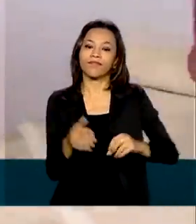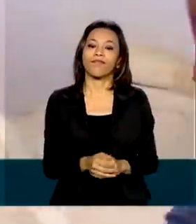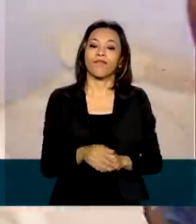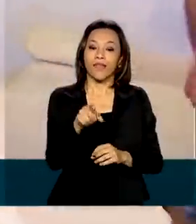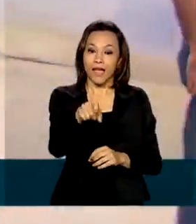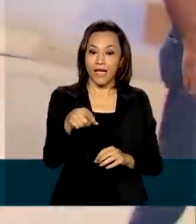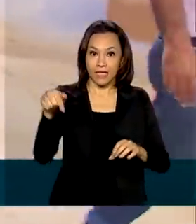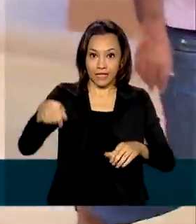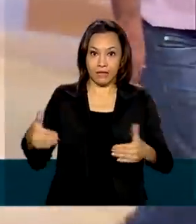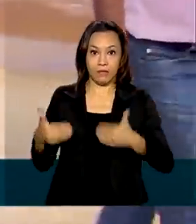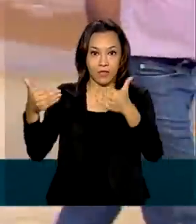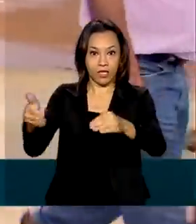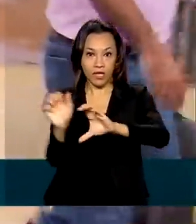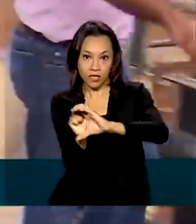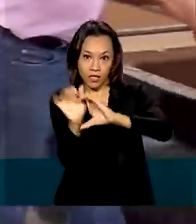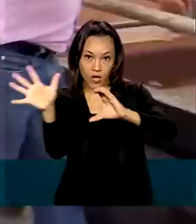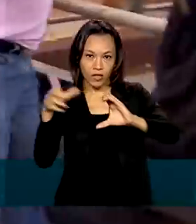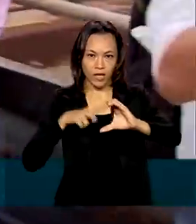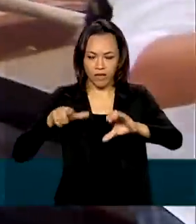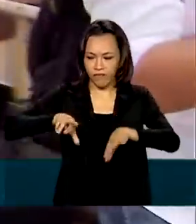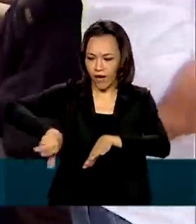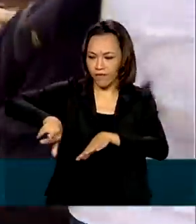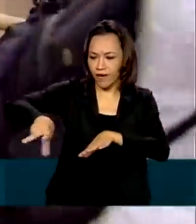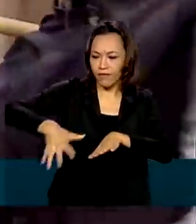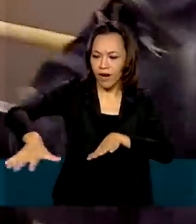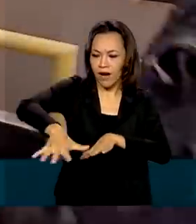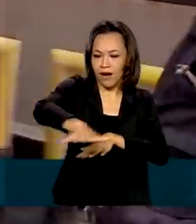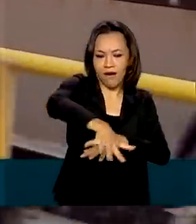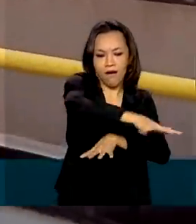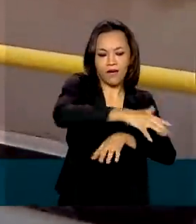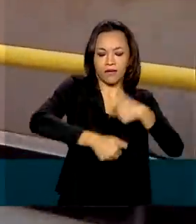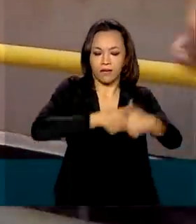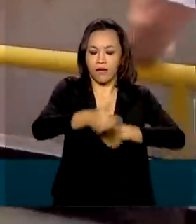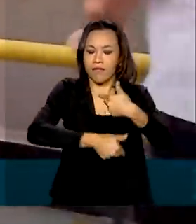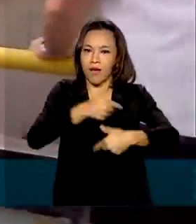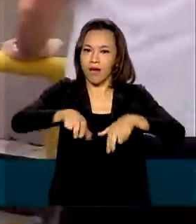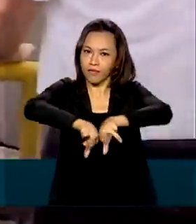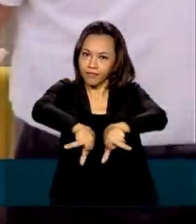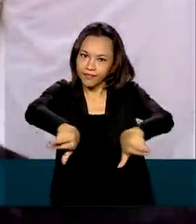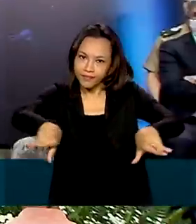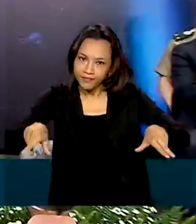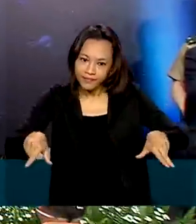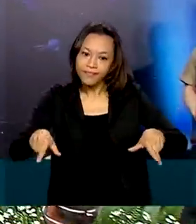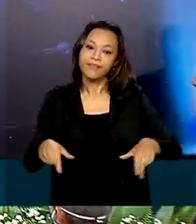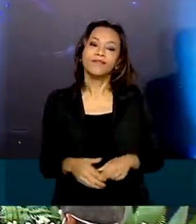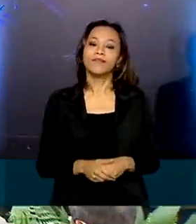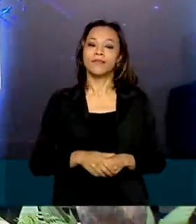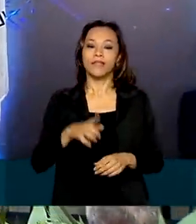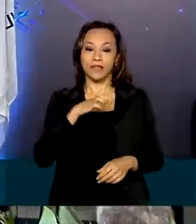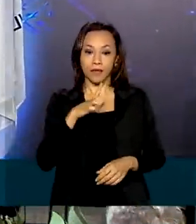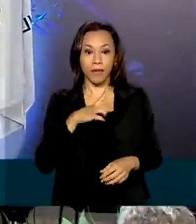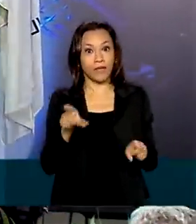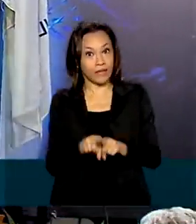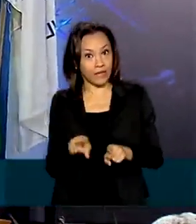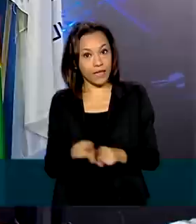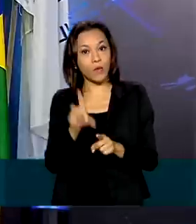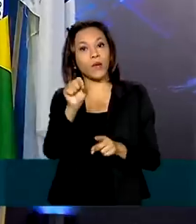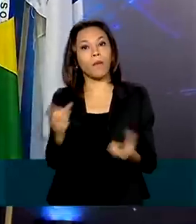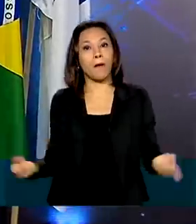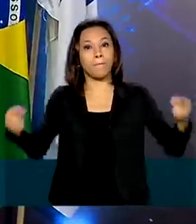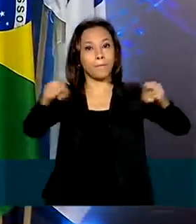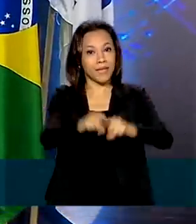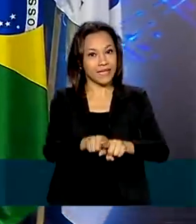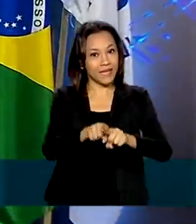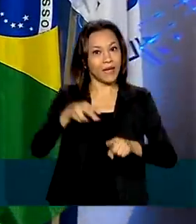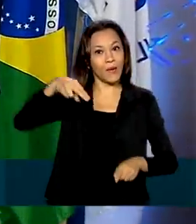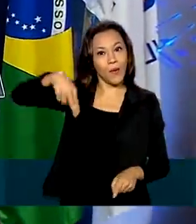A pasta atua em várias frentes e vem desenvolvendo inúmeros projetos. Entre eles, uma parceria com